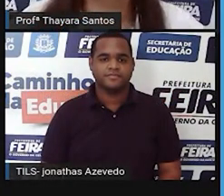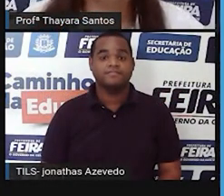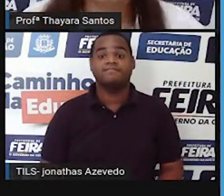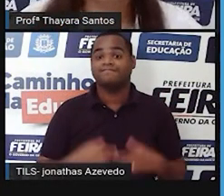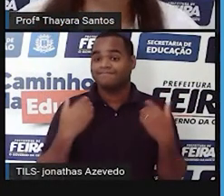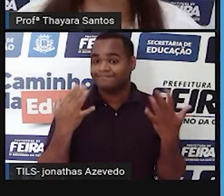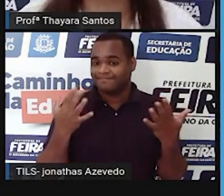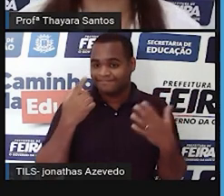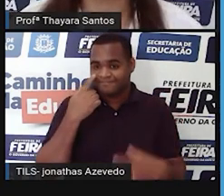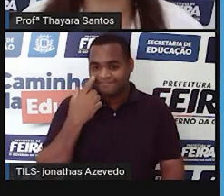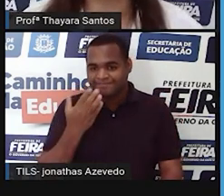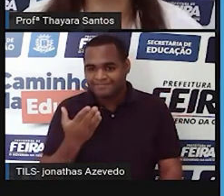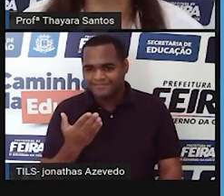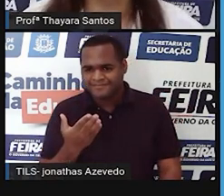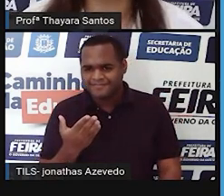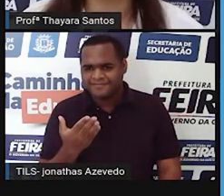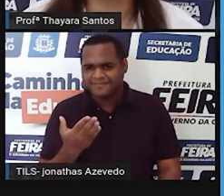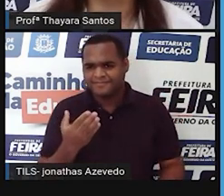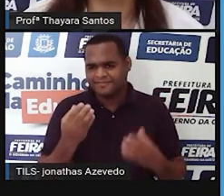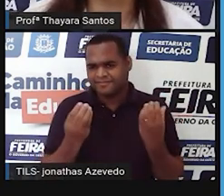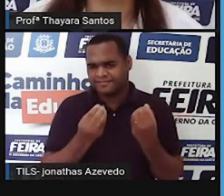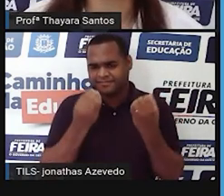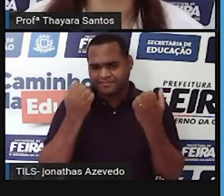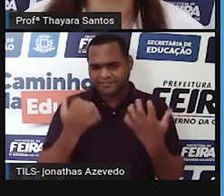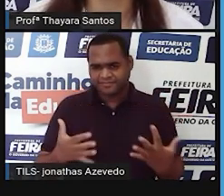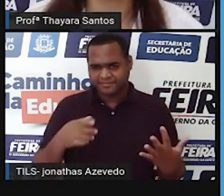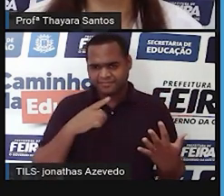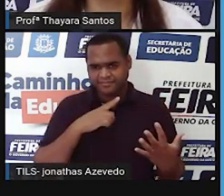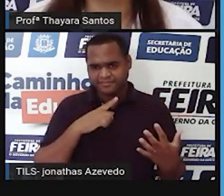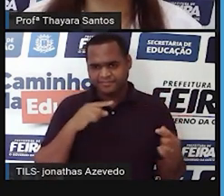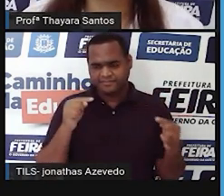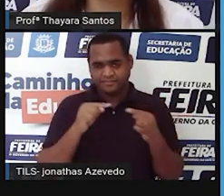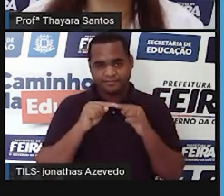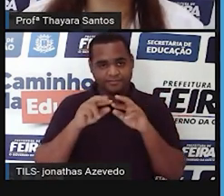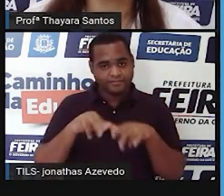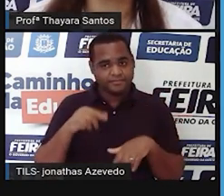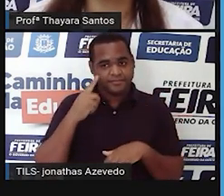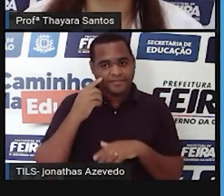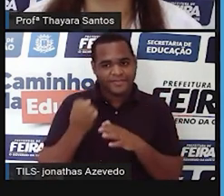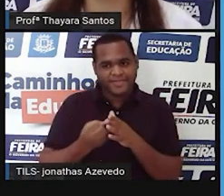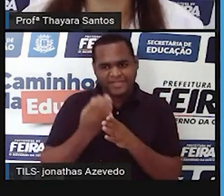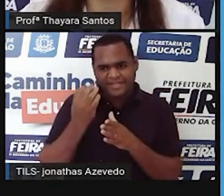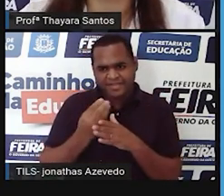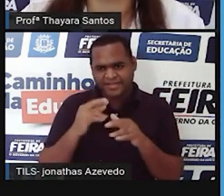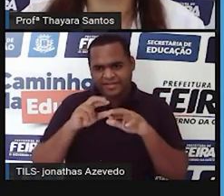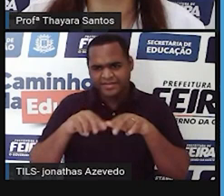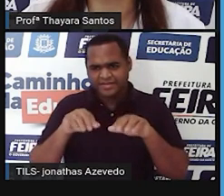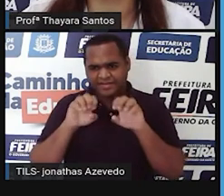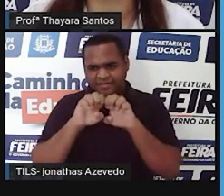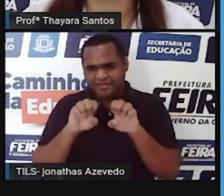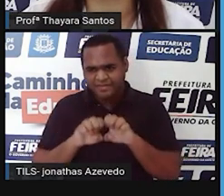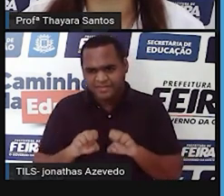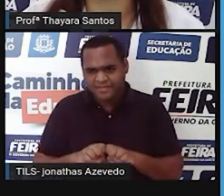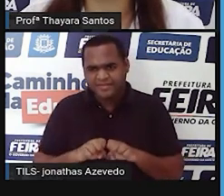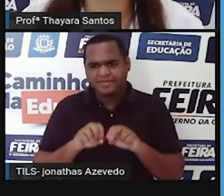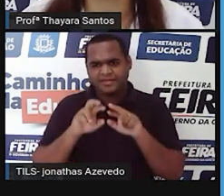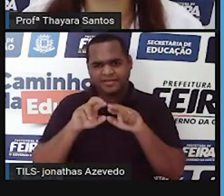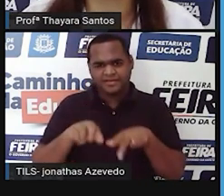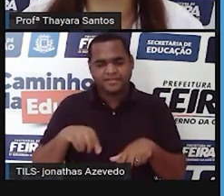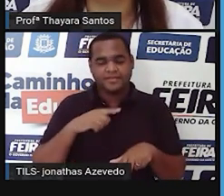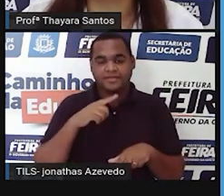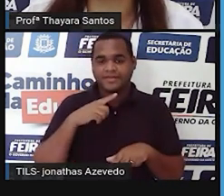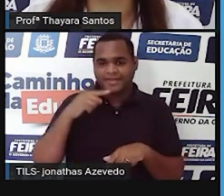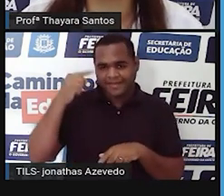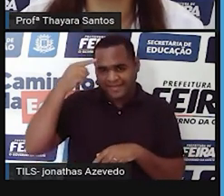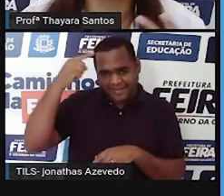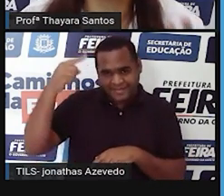Então, gente, aí a gente pôde saber um pouquinho mais sobre a descoberta dessas células, né? Da estrutura das células, porque antes do